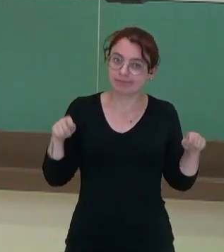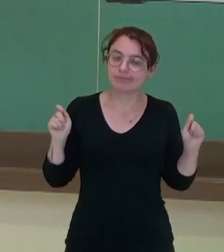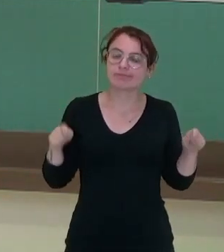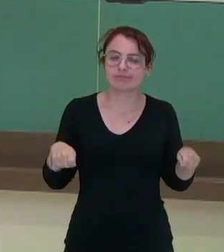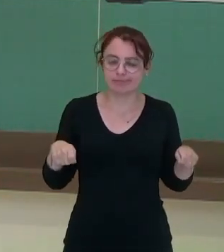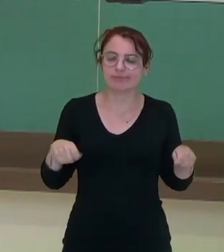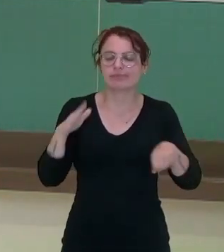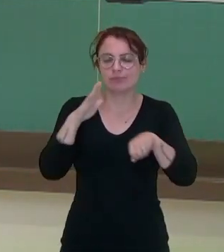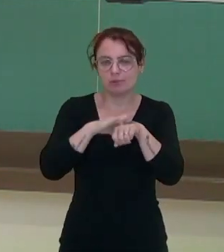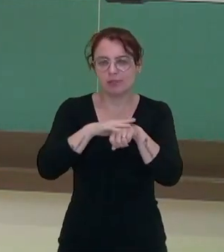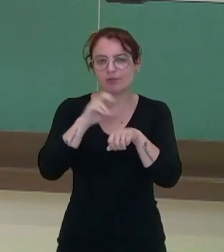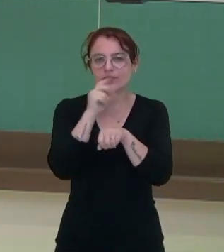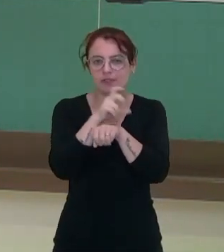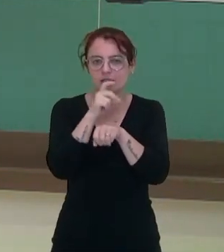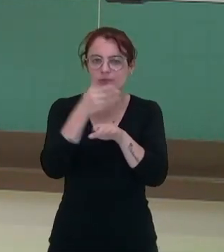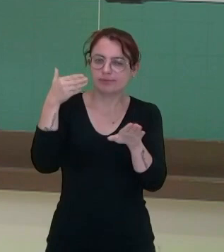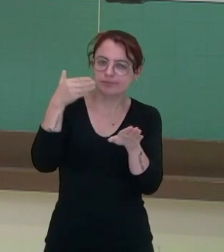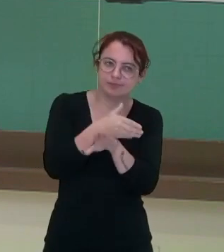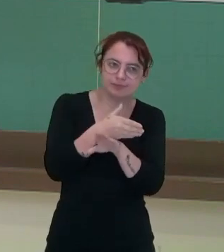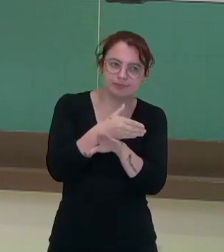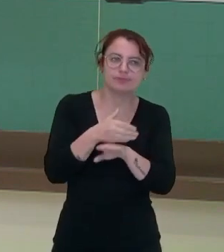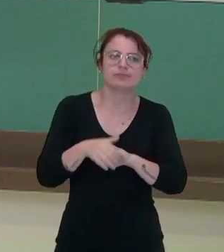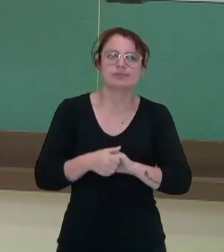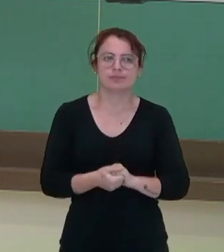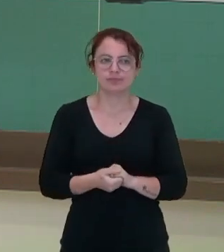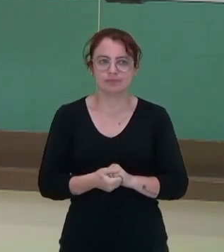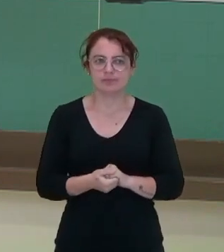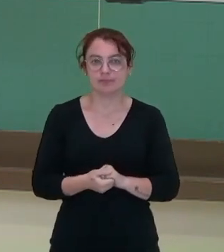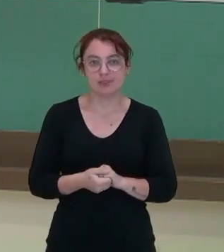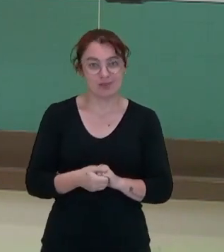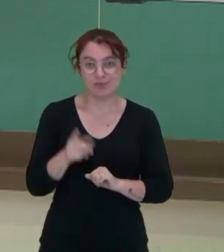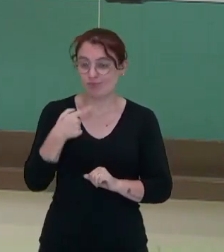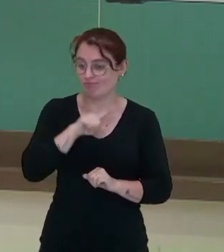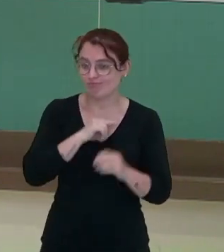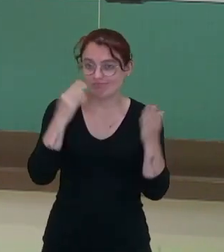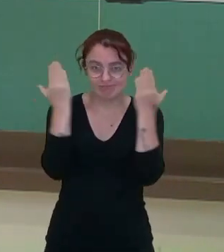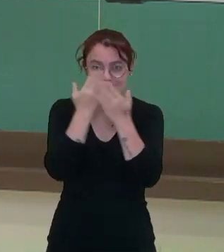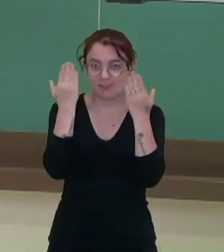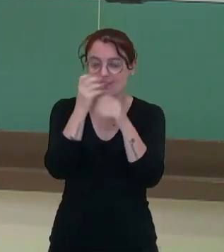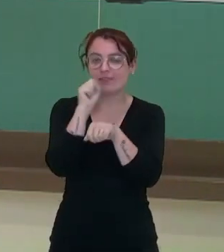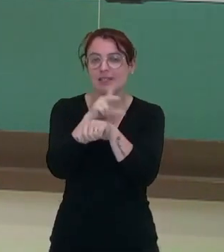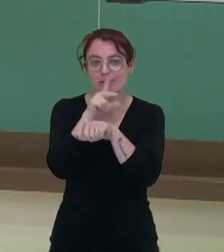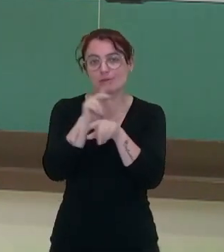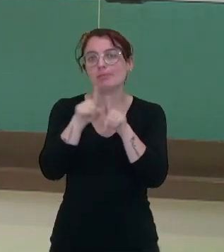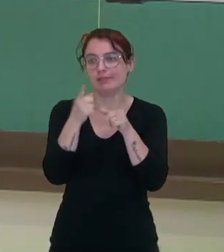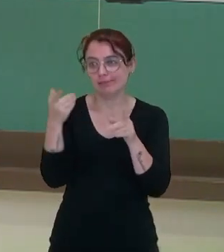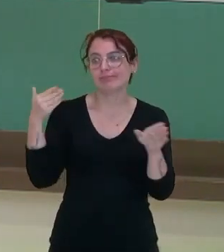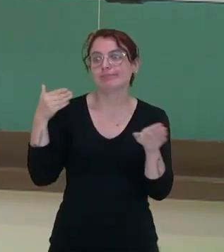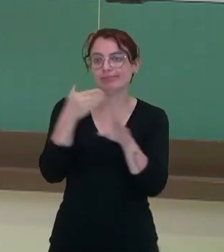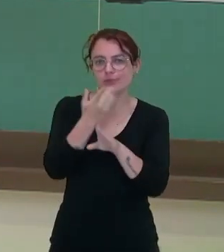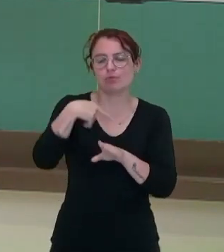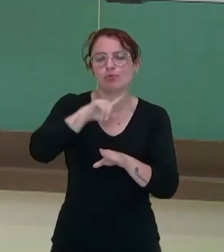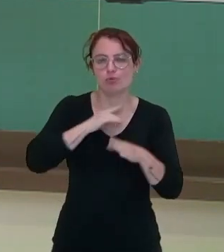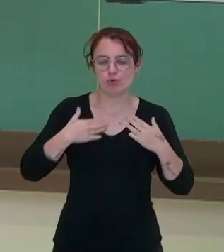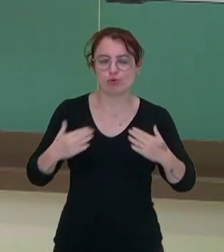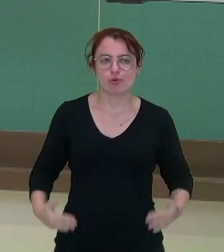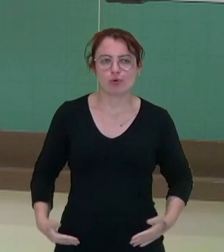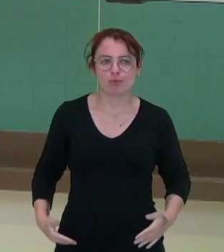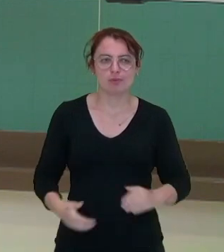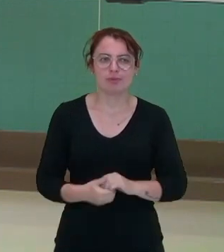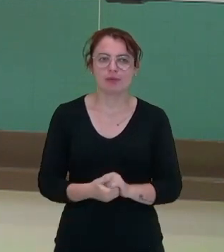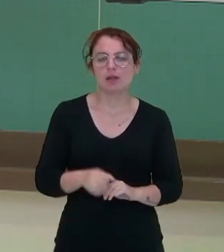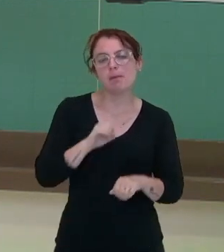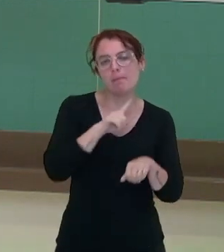E pode ser que esse vírus, pois ele não é visível ao olho nu, há dentro do meu corpo. Ou seja, tanto essa